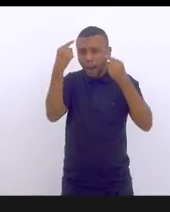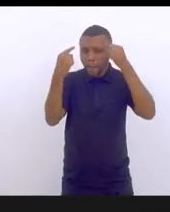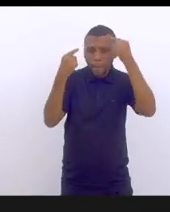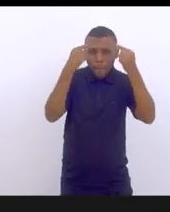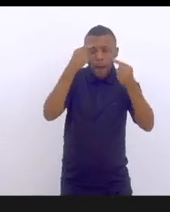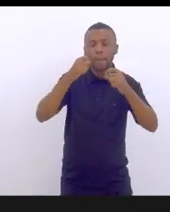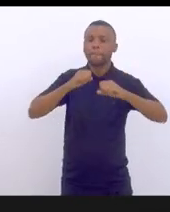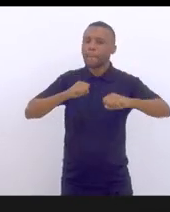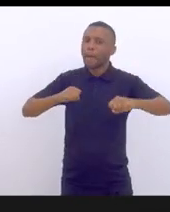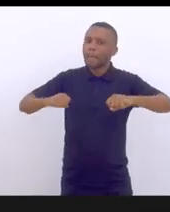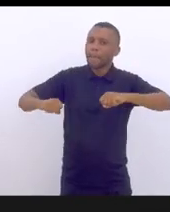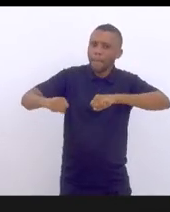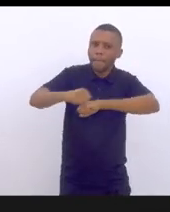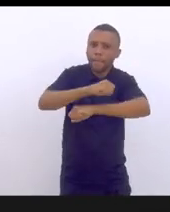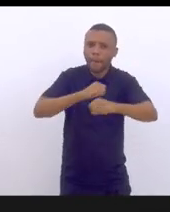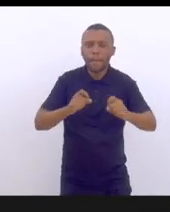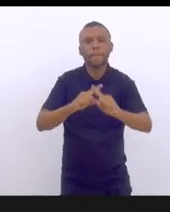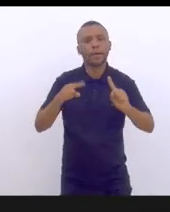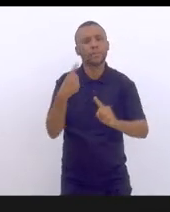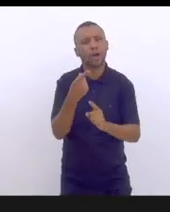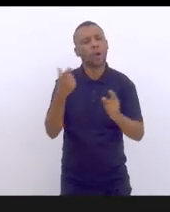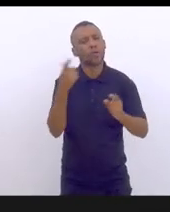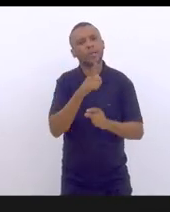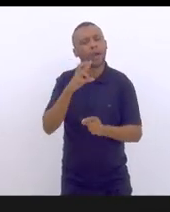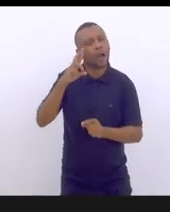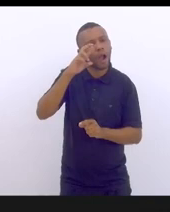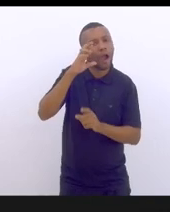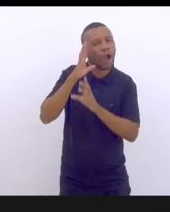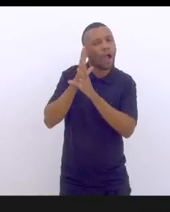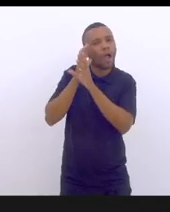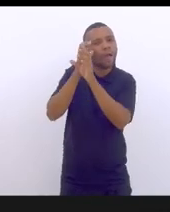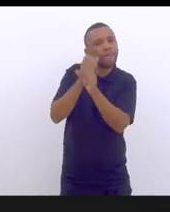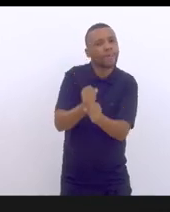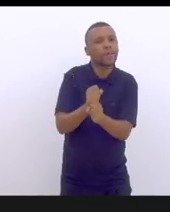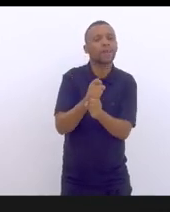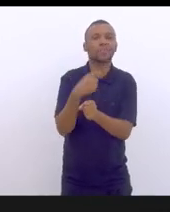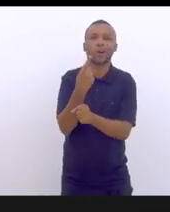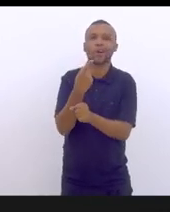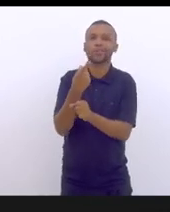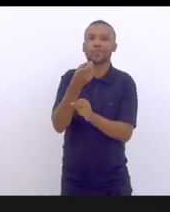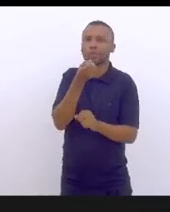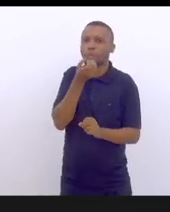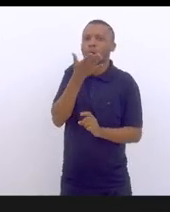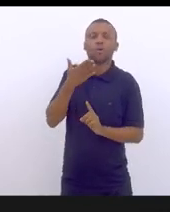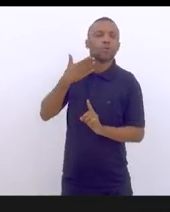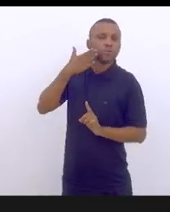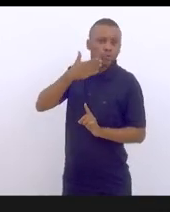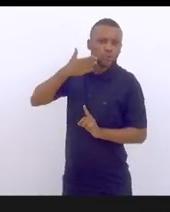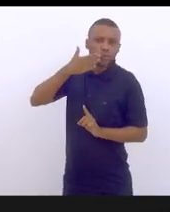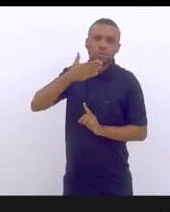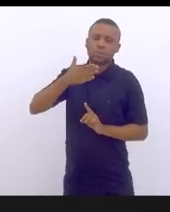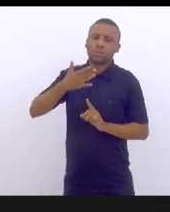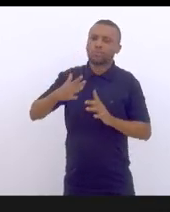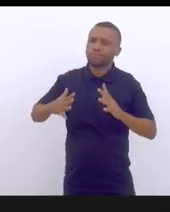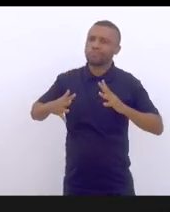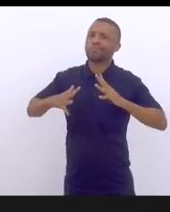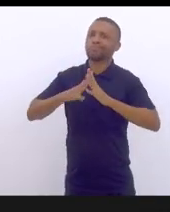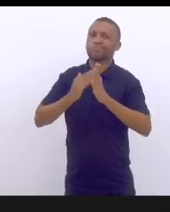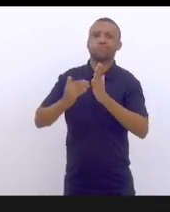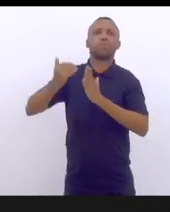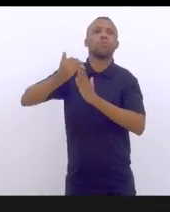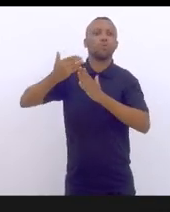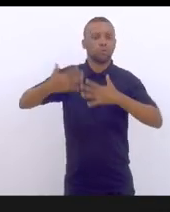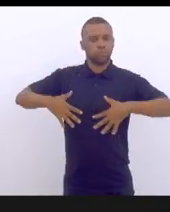mas que a gente possa rever nossos vocabulários inflamados, isso vale por todos os dois lados, possamos